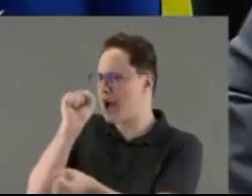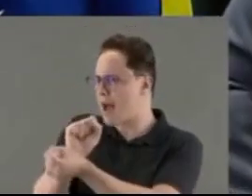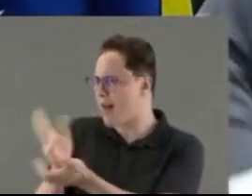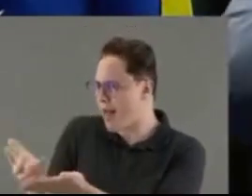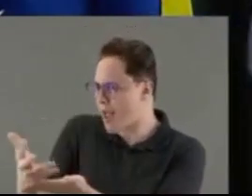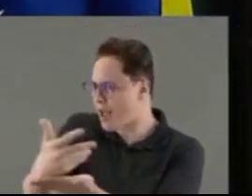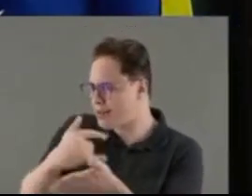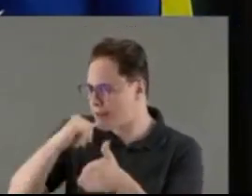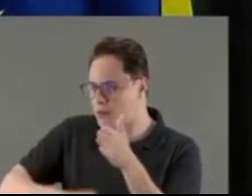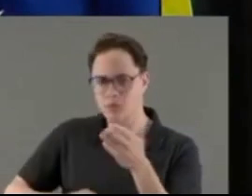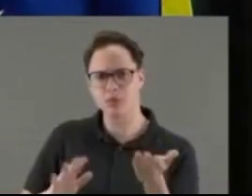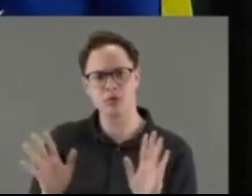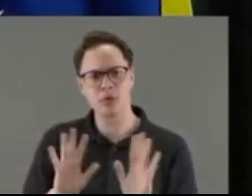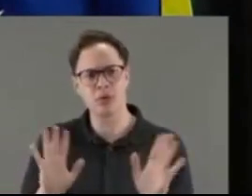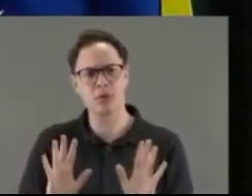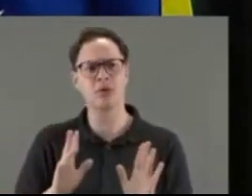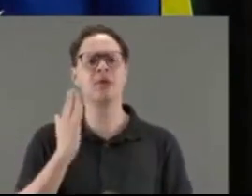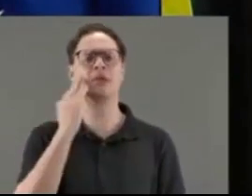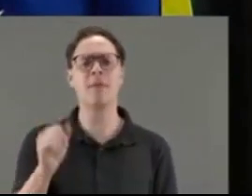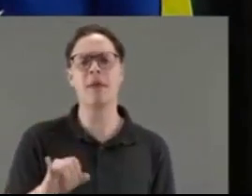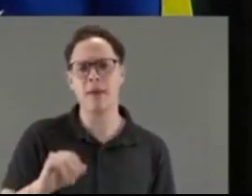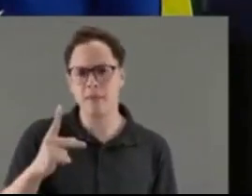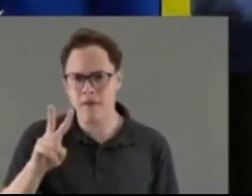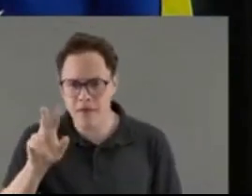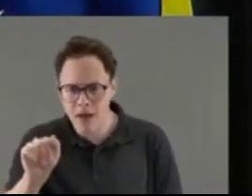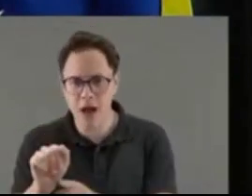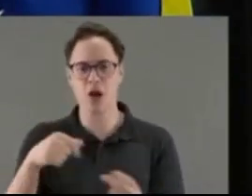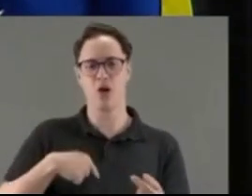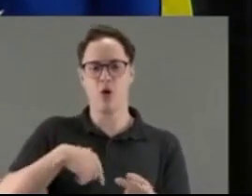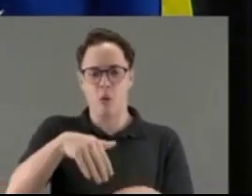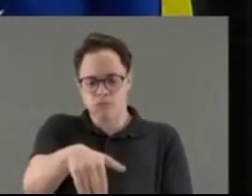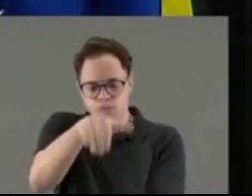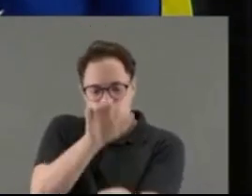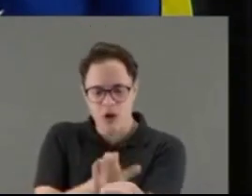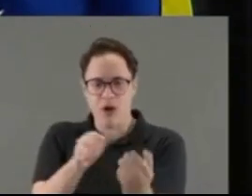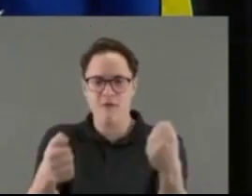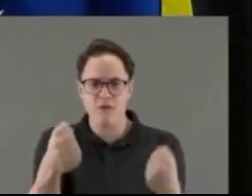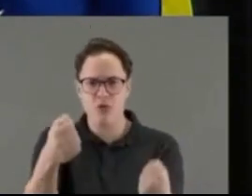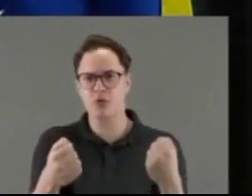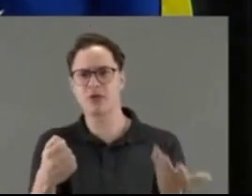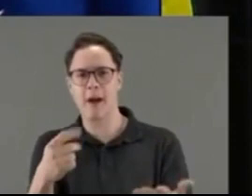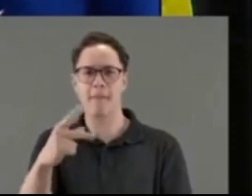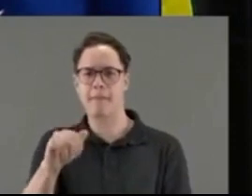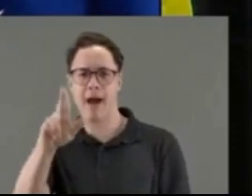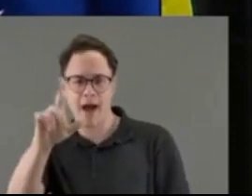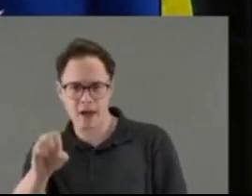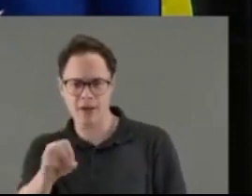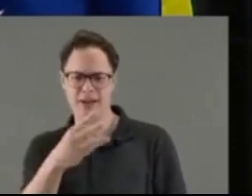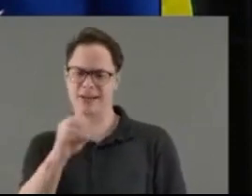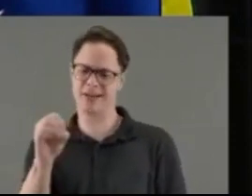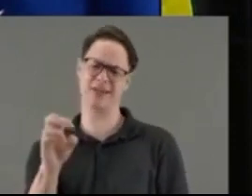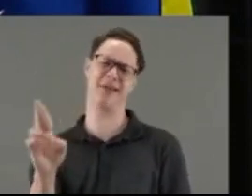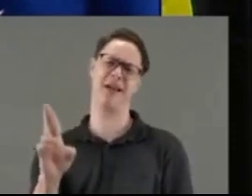arrecadar? Ele não vai deixar de arrecadar, não. Sabe quanto que é um IPVA a vez de um Fusca, de um Corsa, de um Palio? É R$ R 400. Você está achando que um